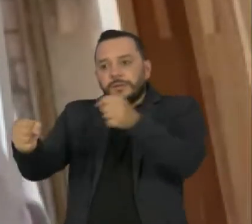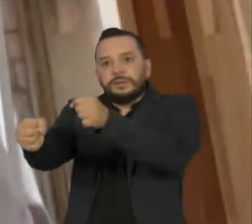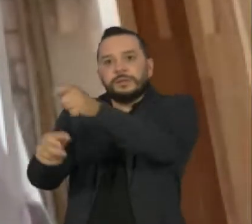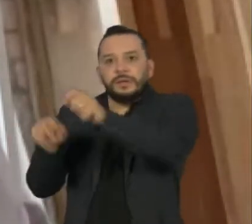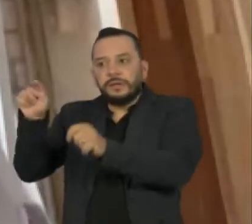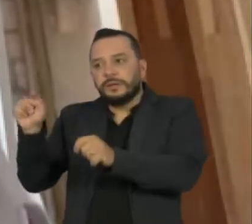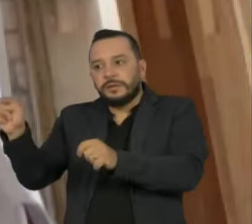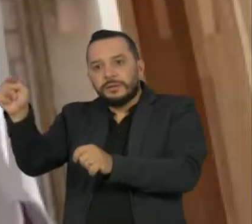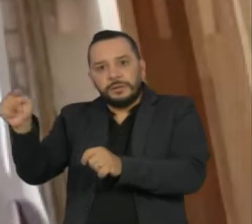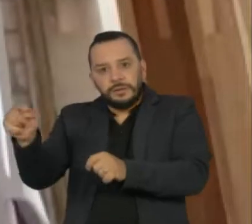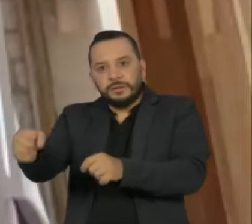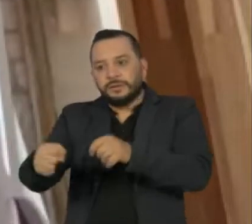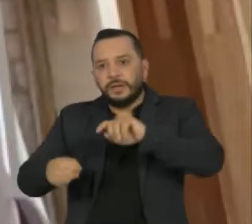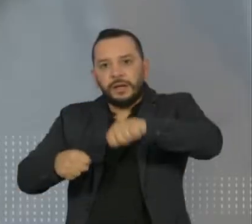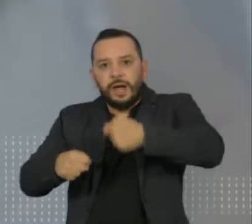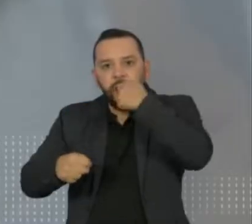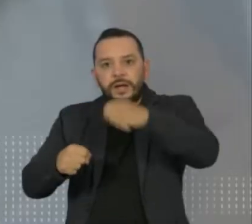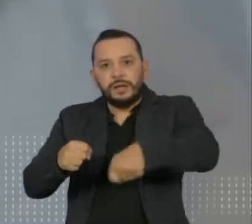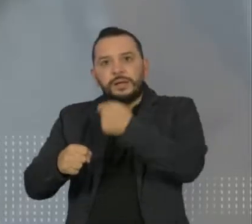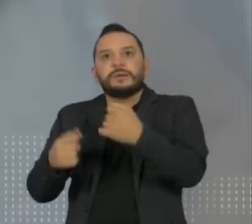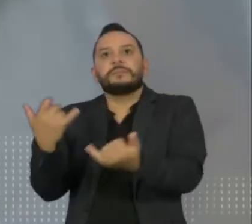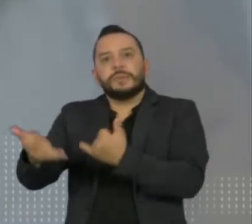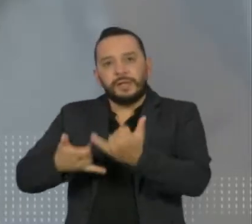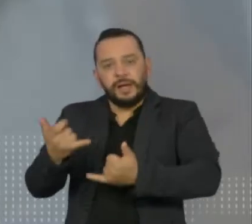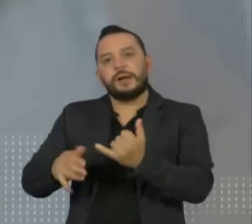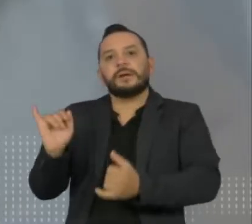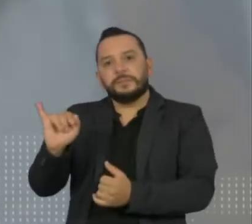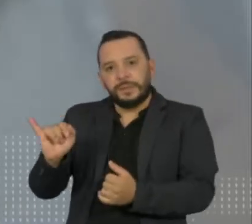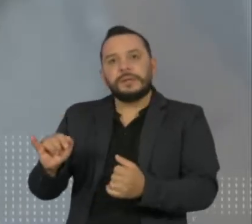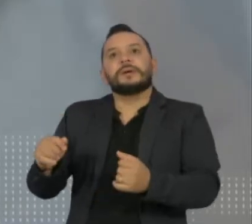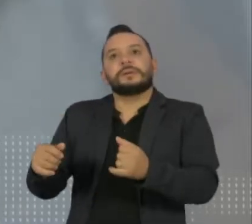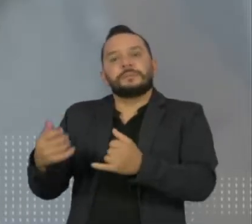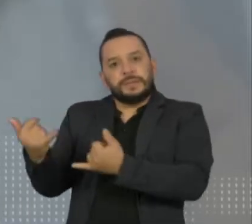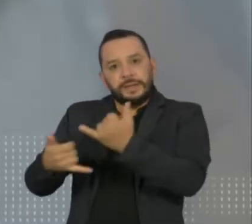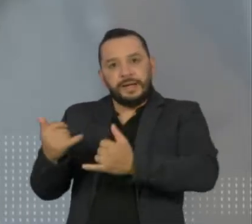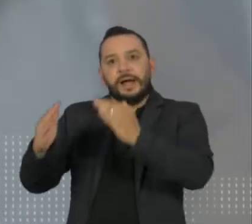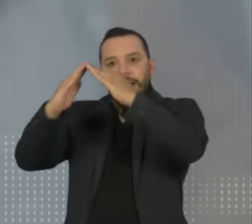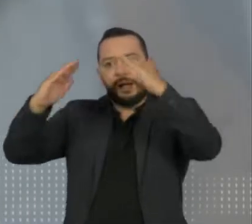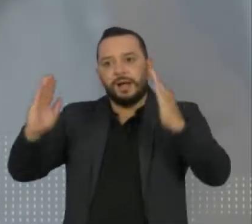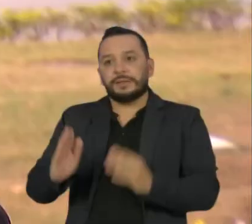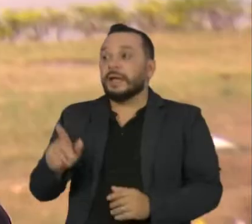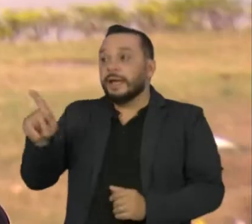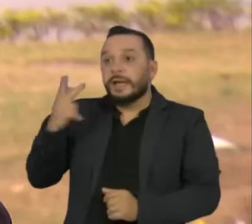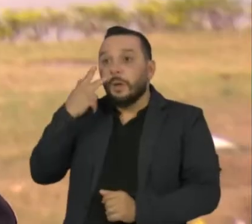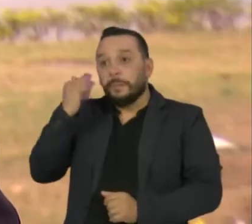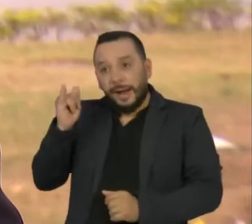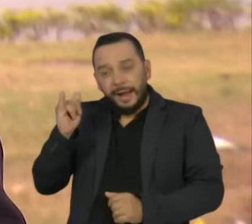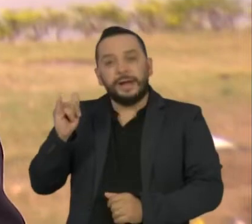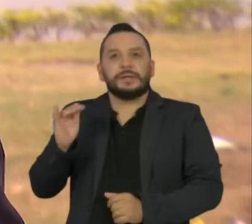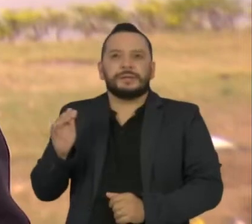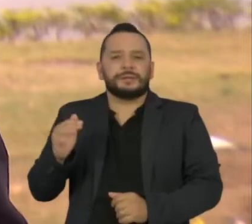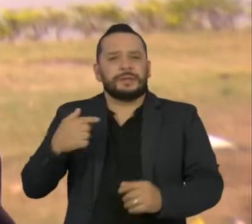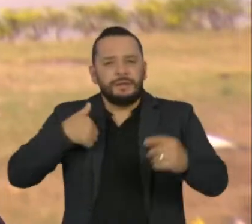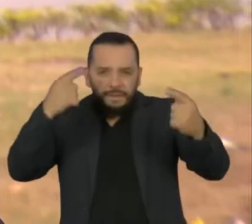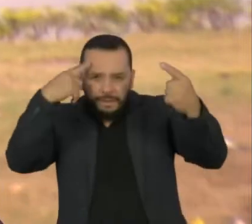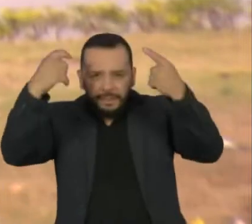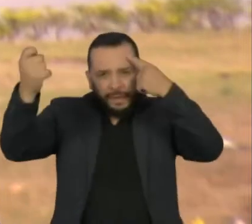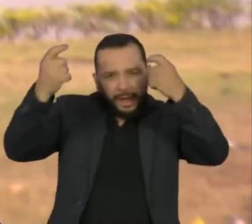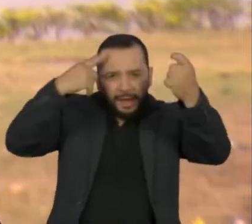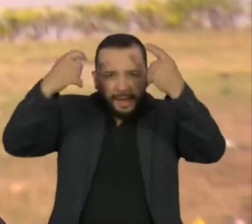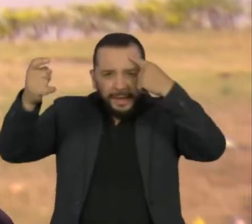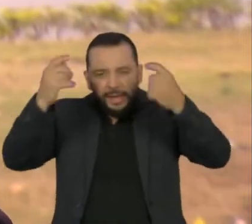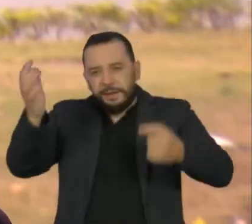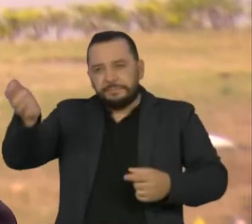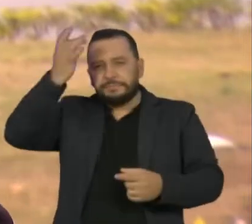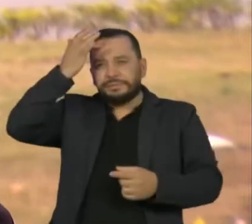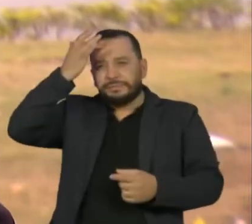vai brincar com a irmã e a gente vai brincar de casinha, ele é o pai, ele cuida. Algumas ideias estão enraizadas na